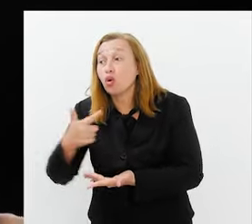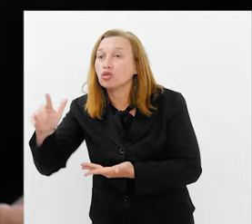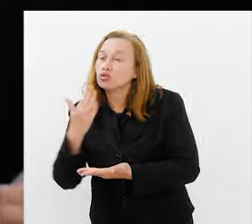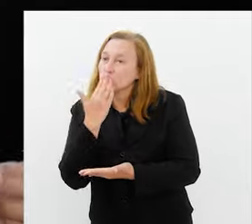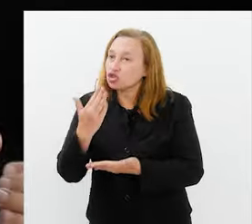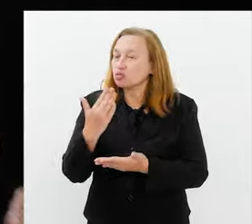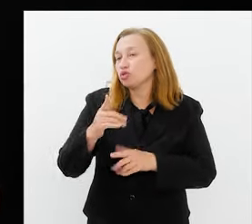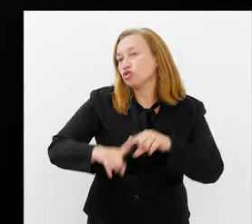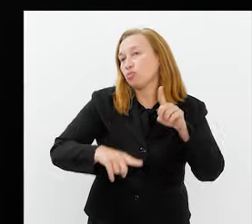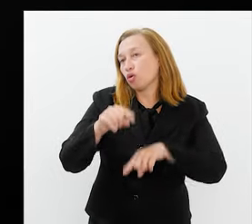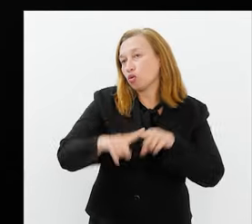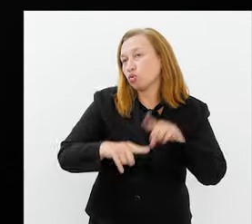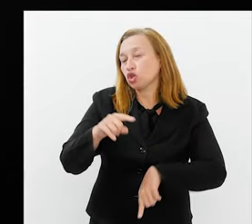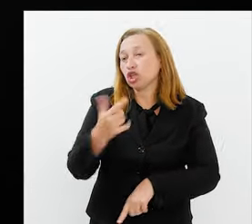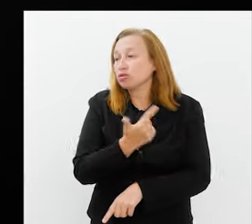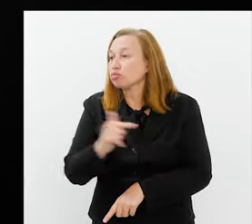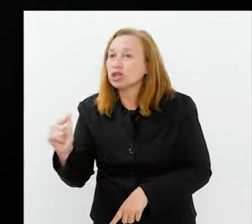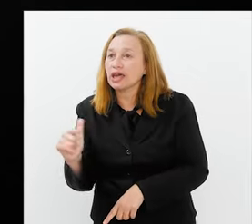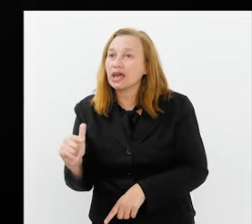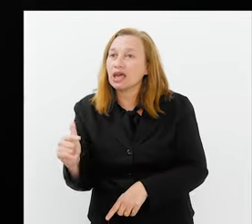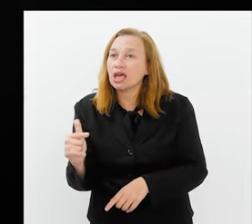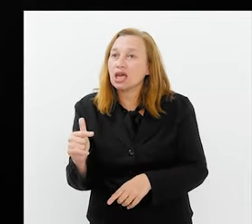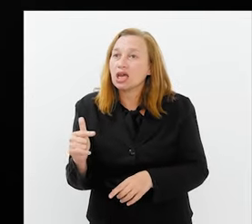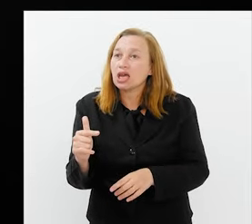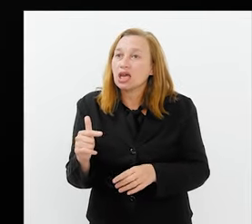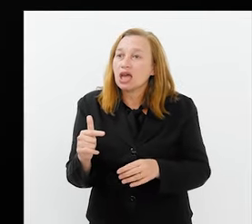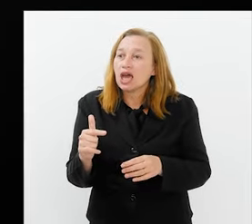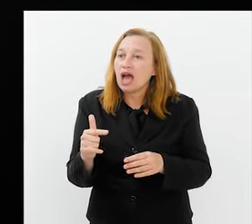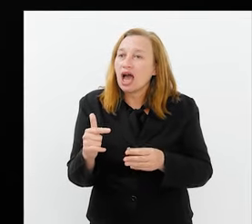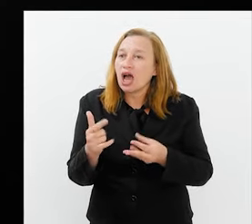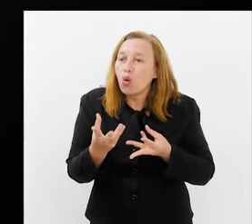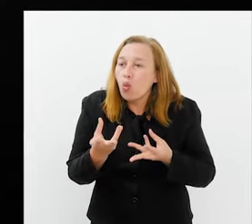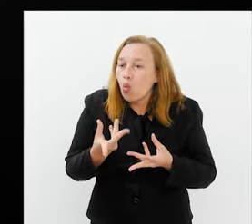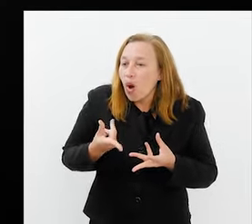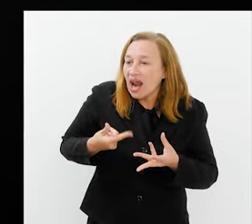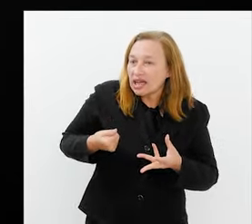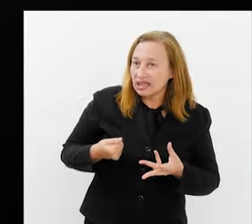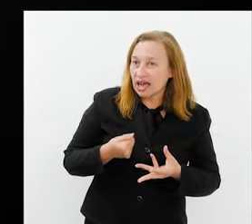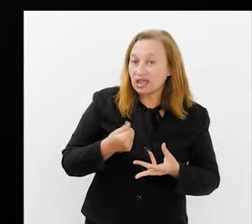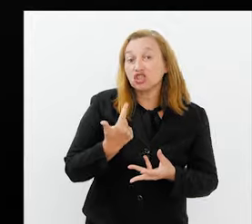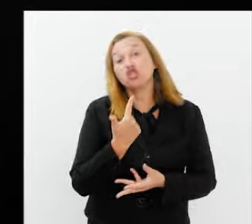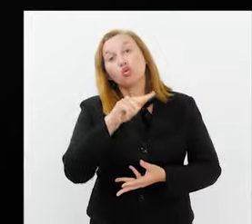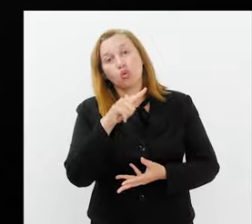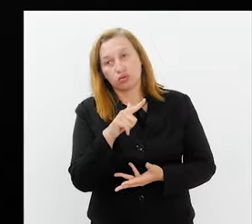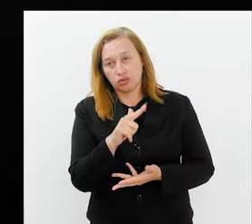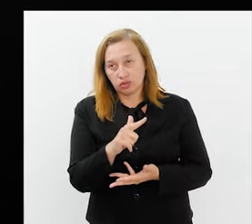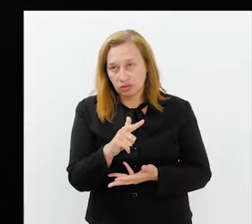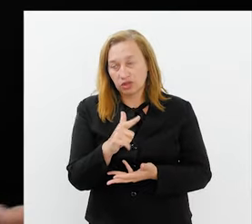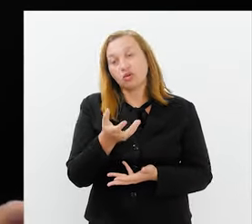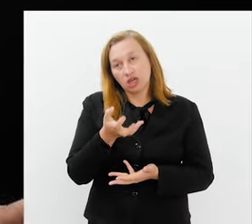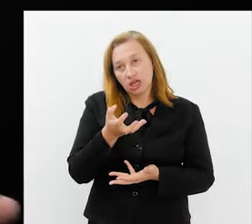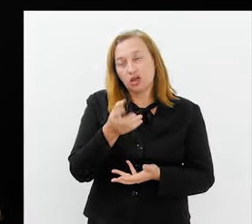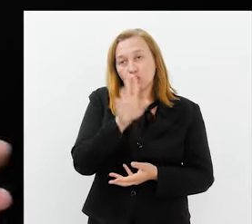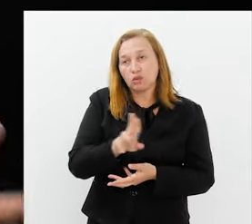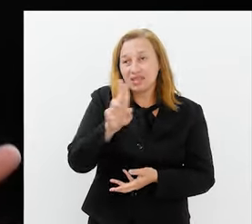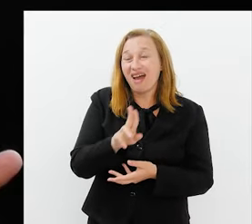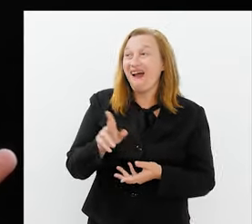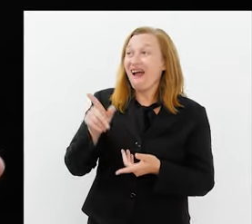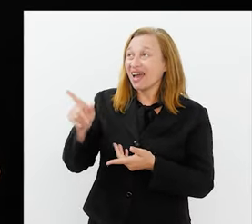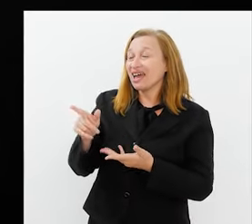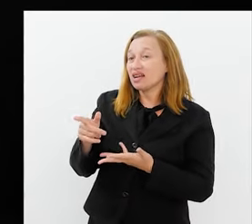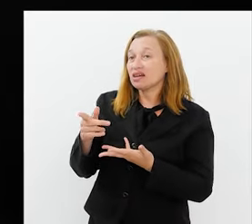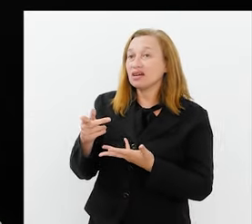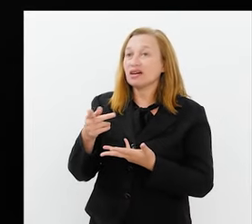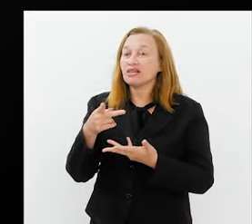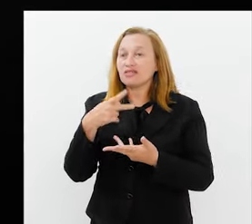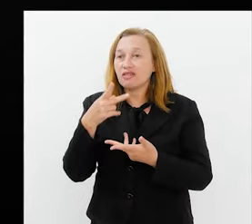produto que não tem a textura que eu gostaria de usar. Então, assim, aquela história do